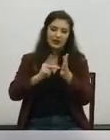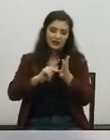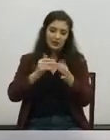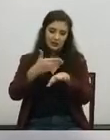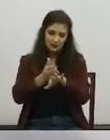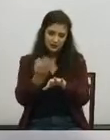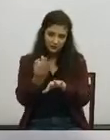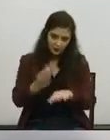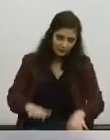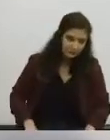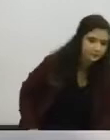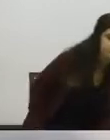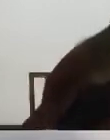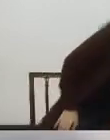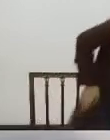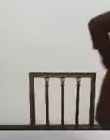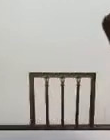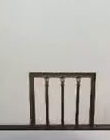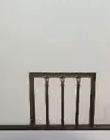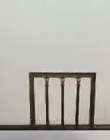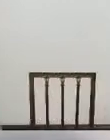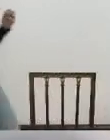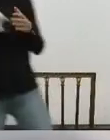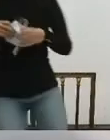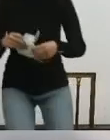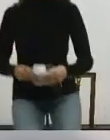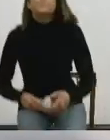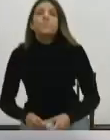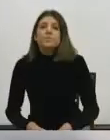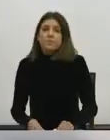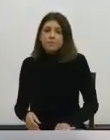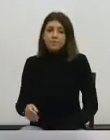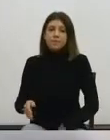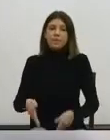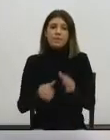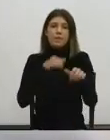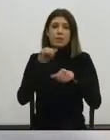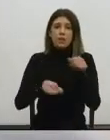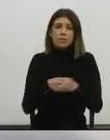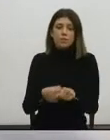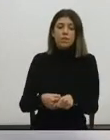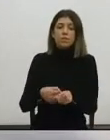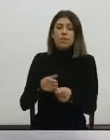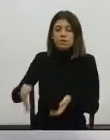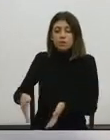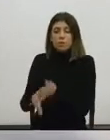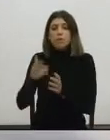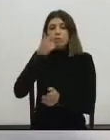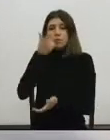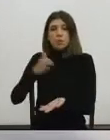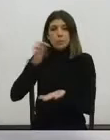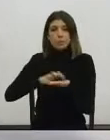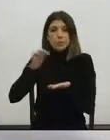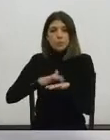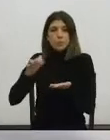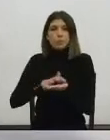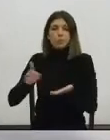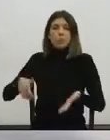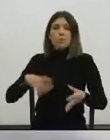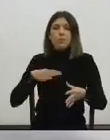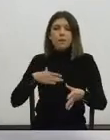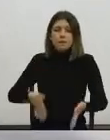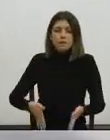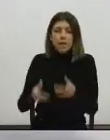bocadinho. Ciclovia, espaço para transintes, passeio ao lado das margens da ribeira,